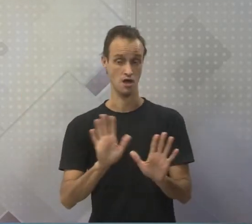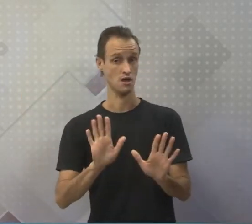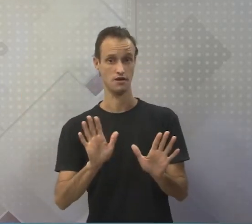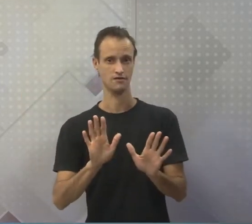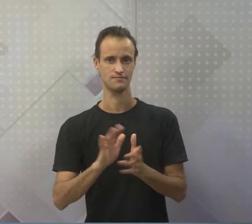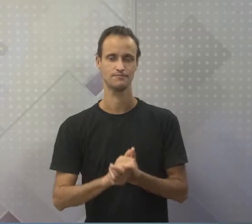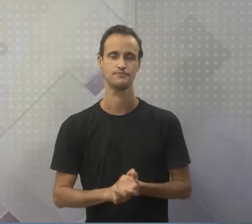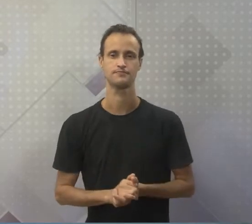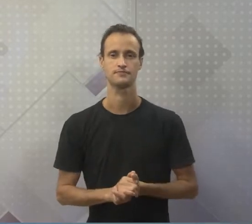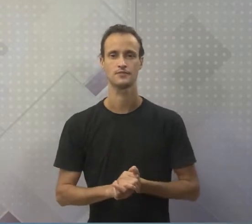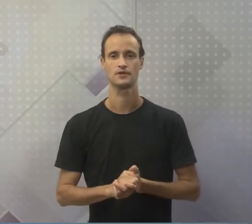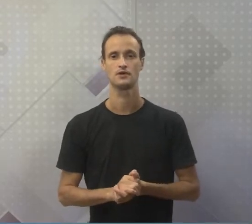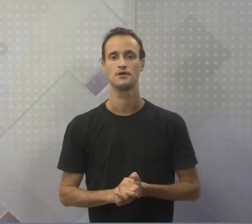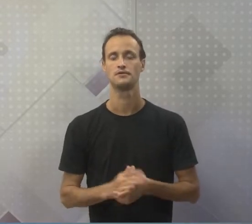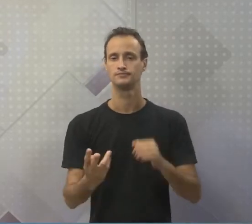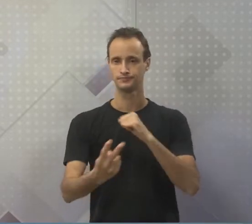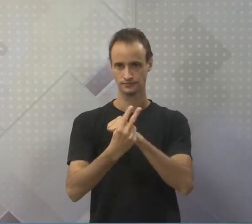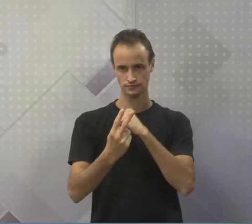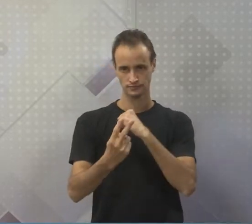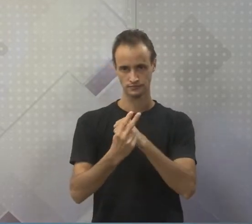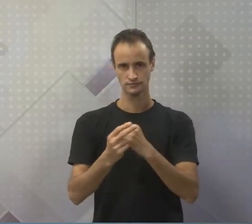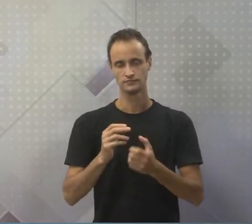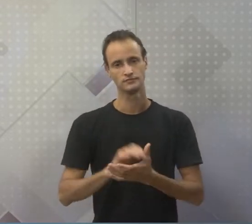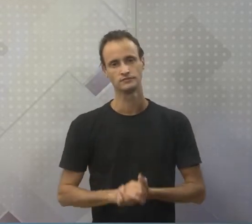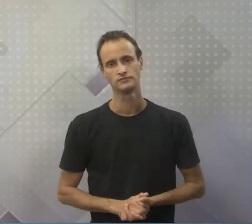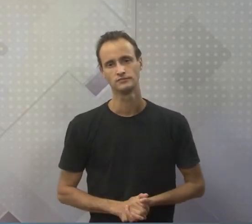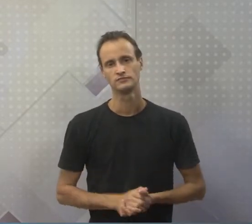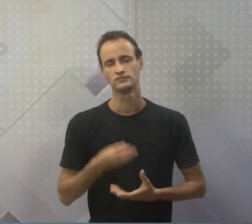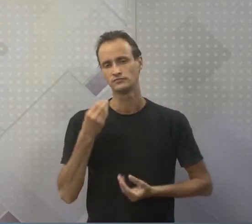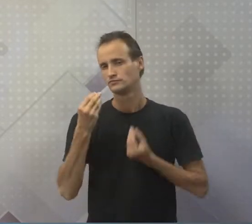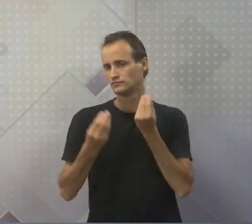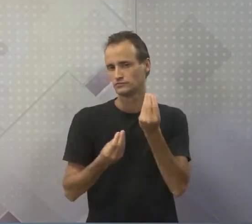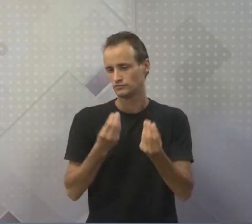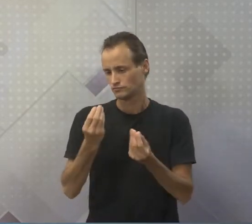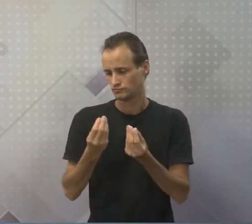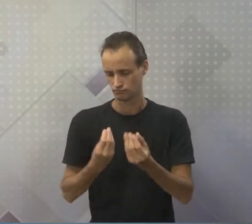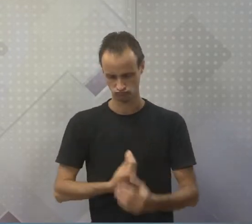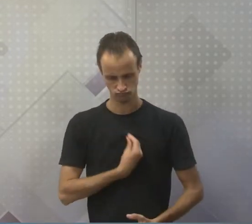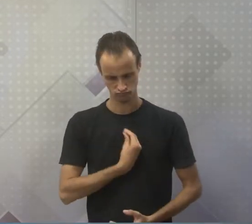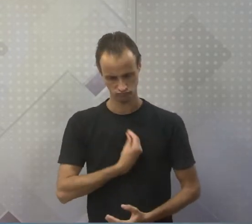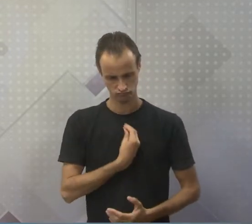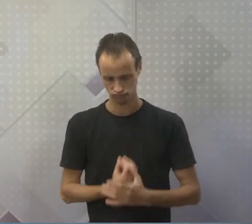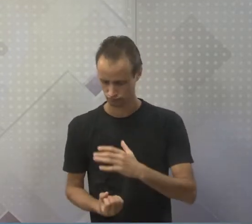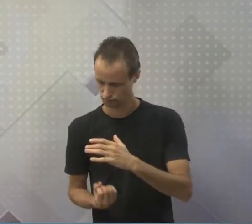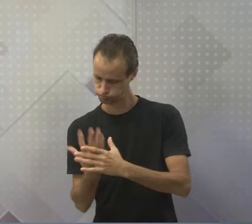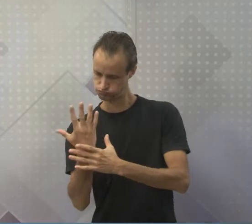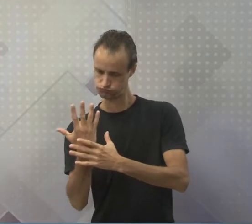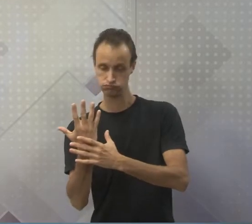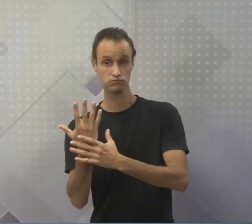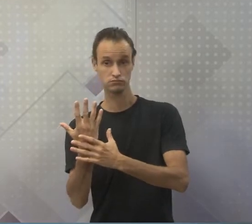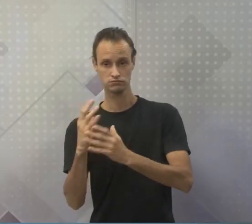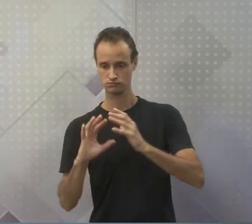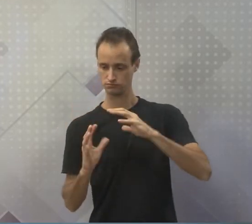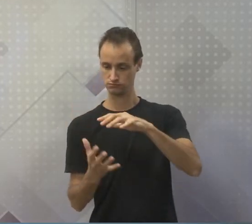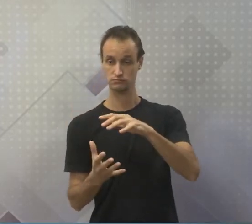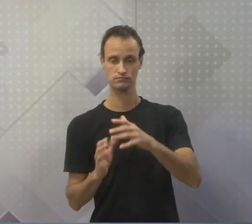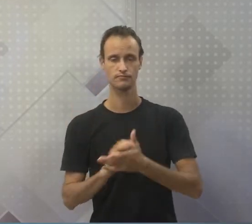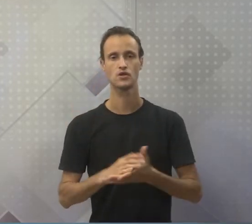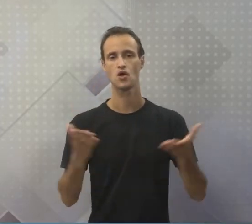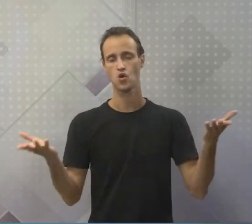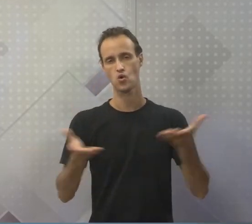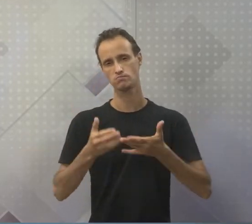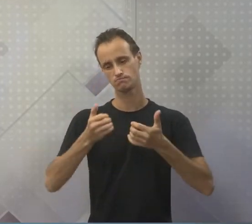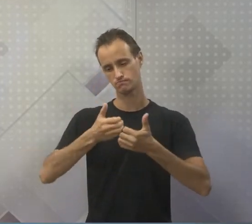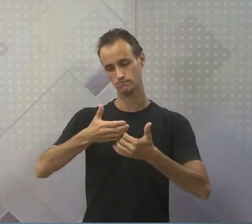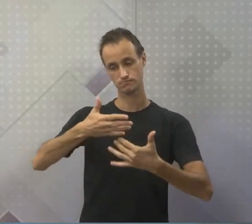lhe aperreariam. Mas veja só, como a vida surgiu? E aí nós vamos falar sobre isso